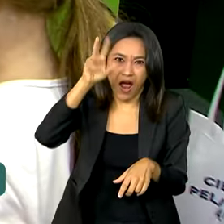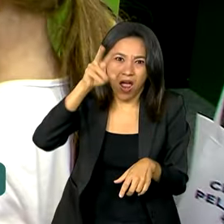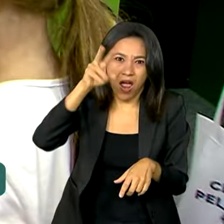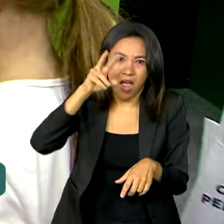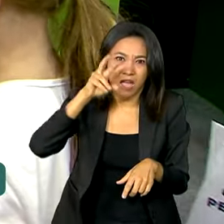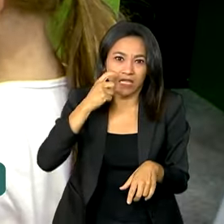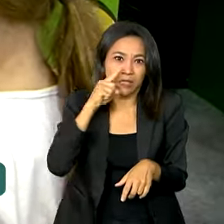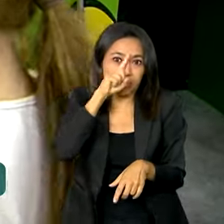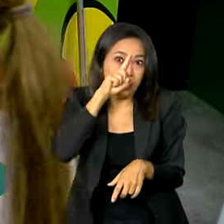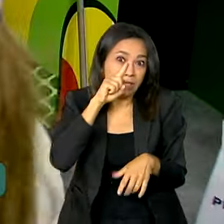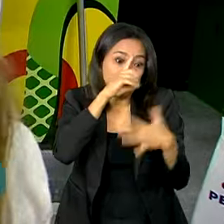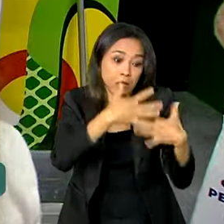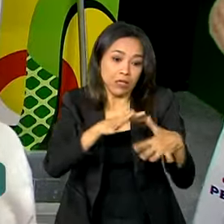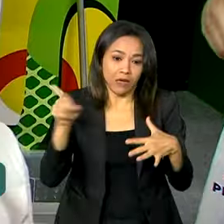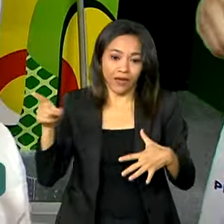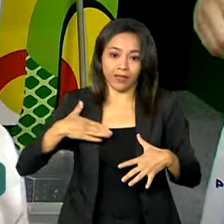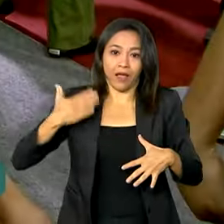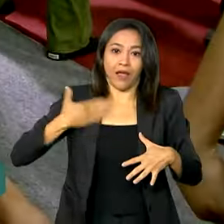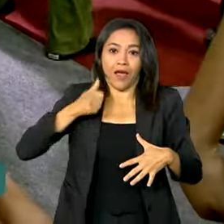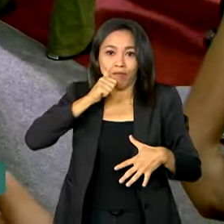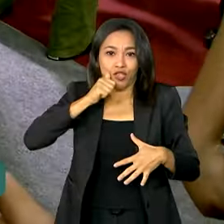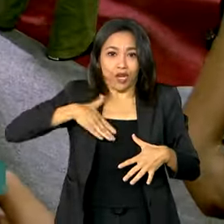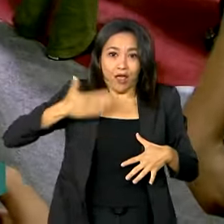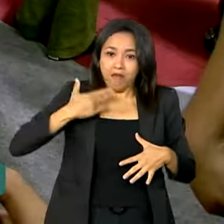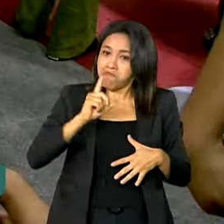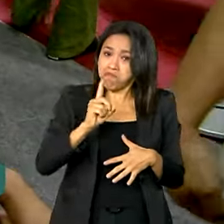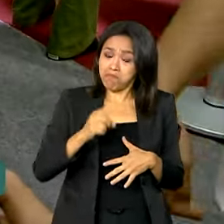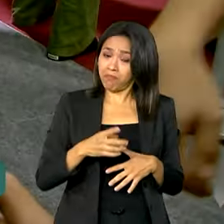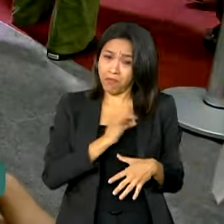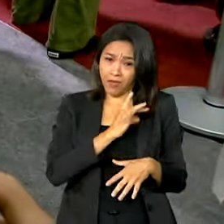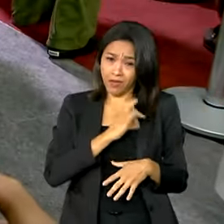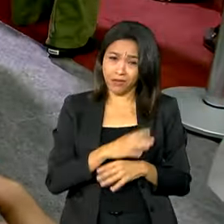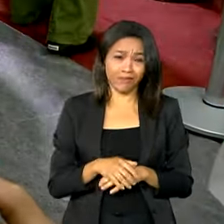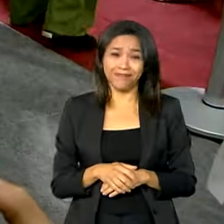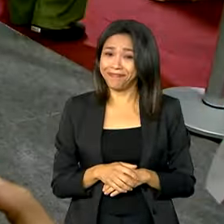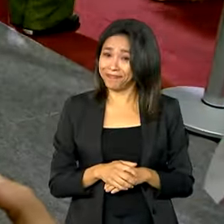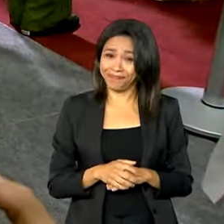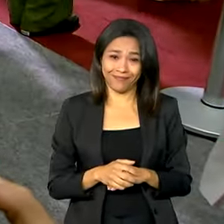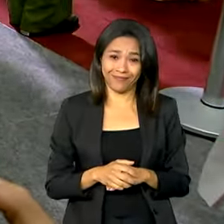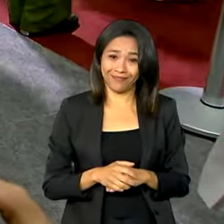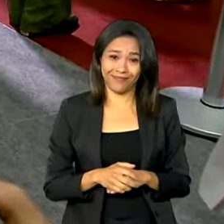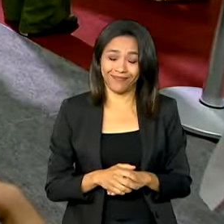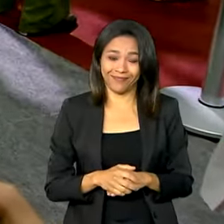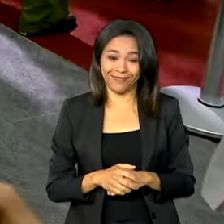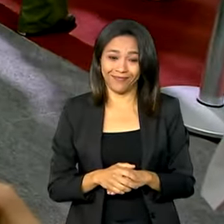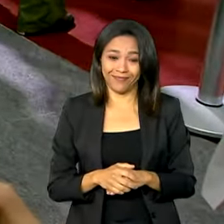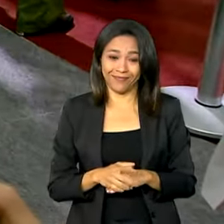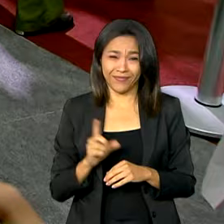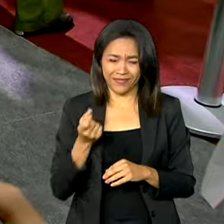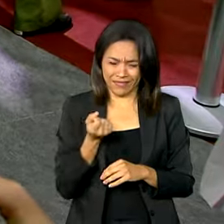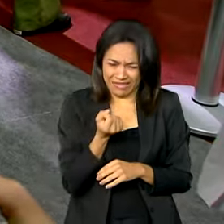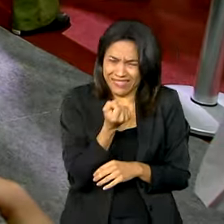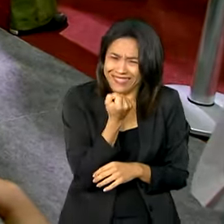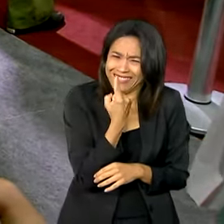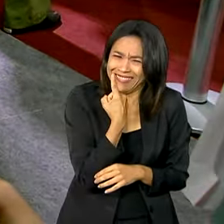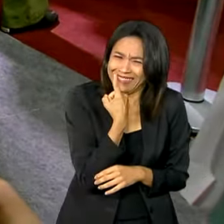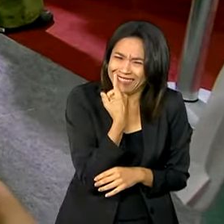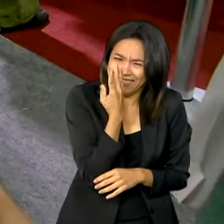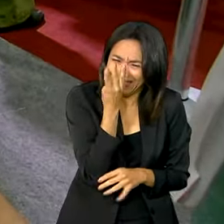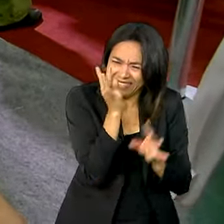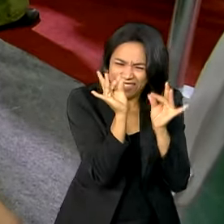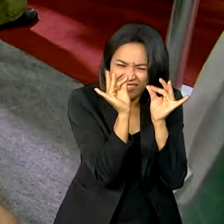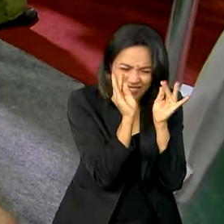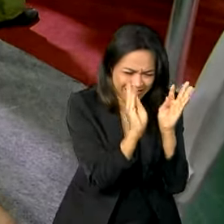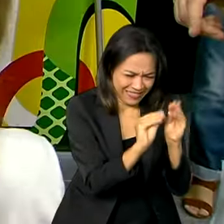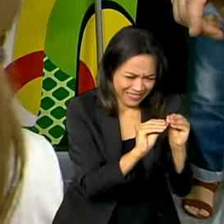sustentou a estudante Laura. Não dá medo. E é estranho sentir as